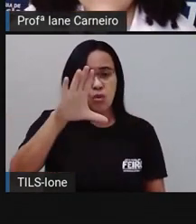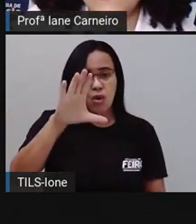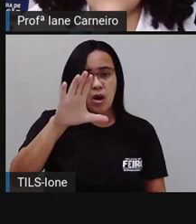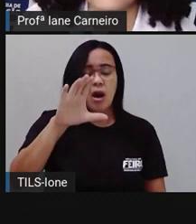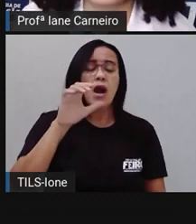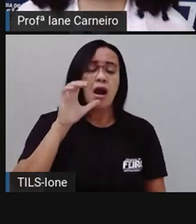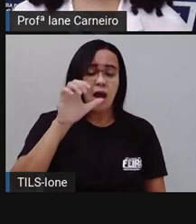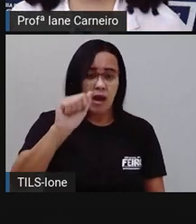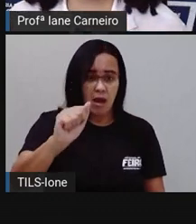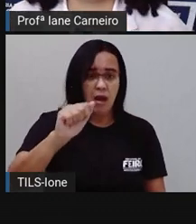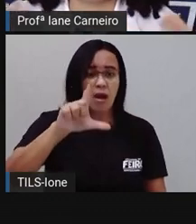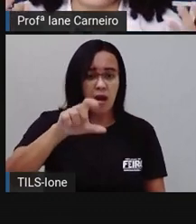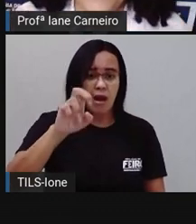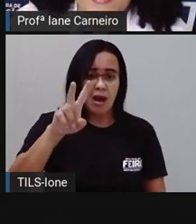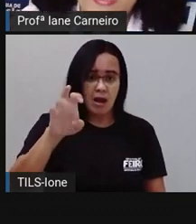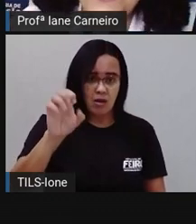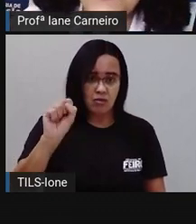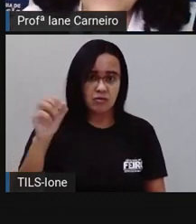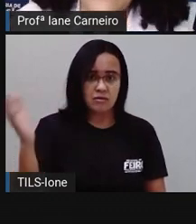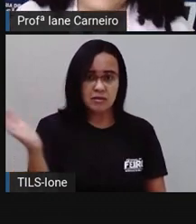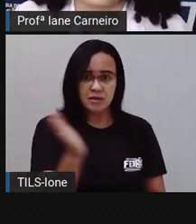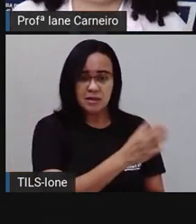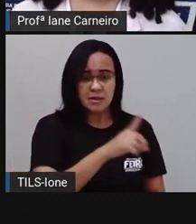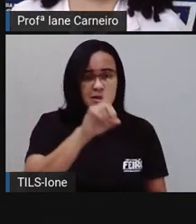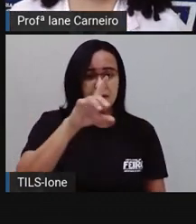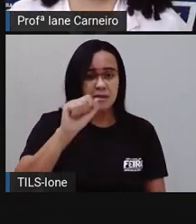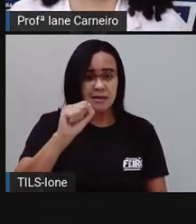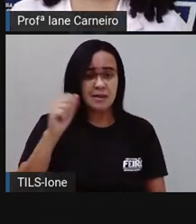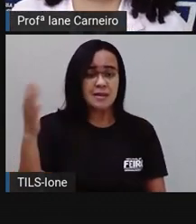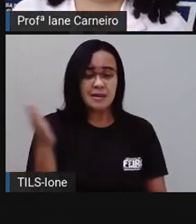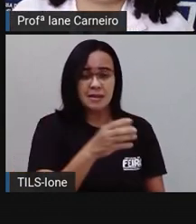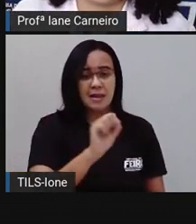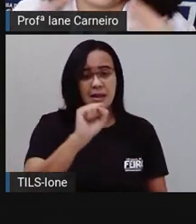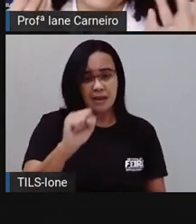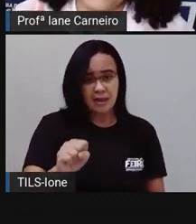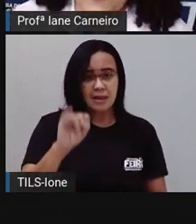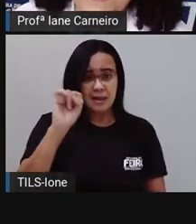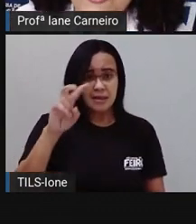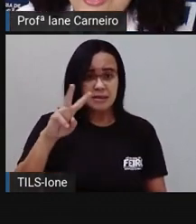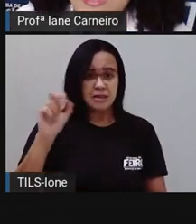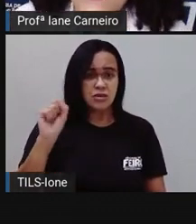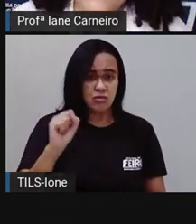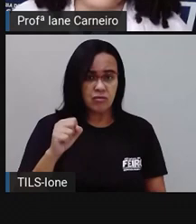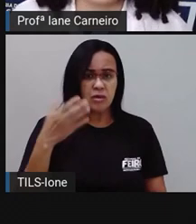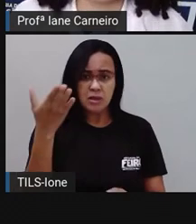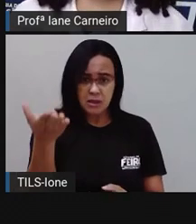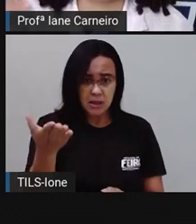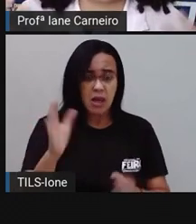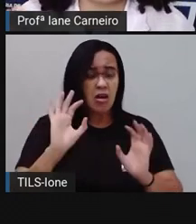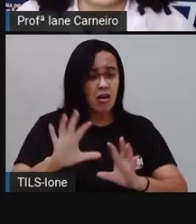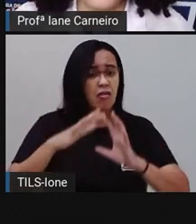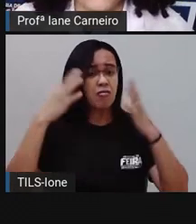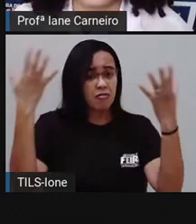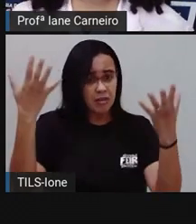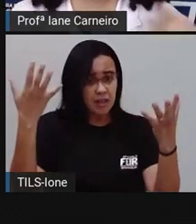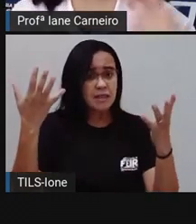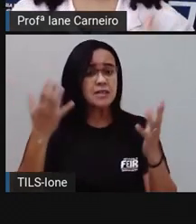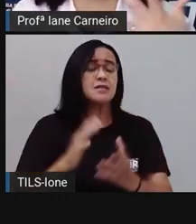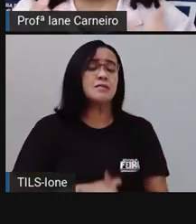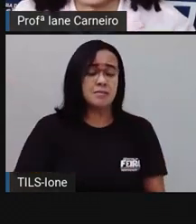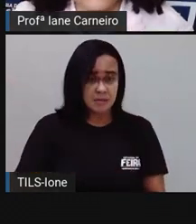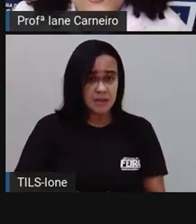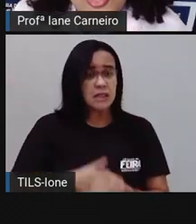cordéis deles, eles são homenageados pelas obras deles, a gente pode valorizar